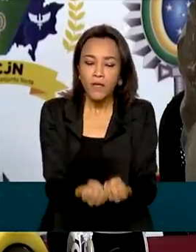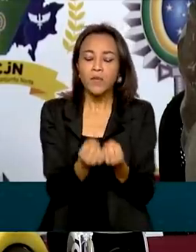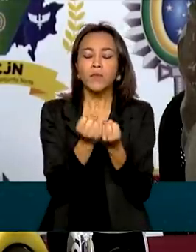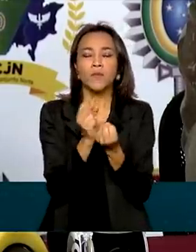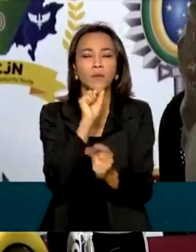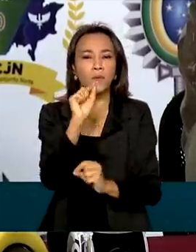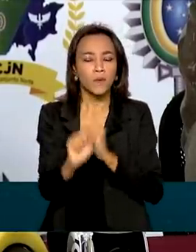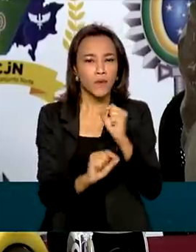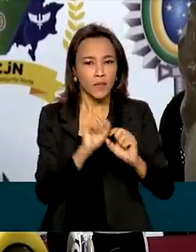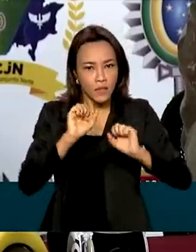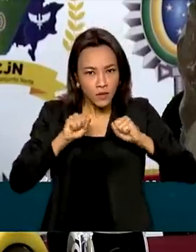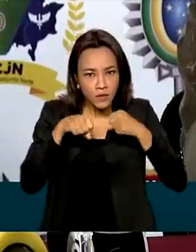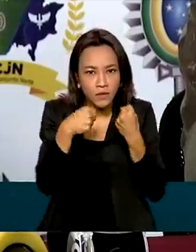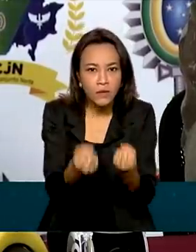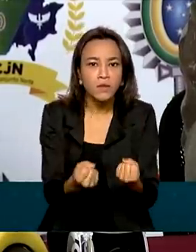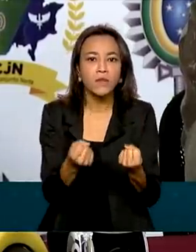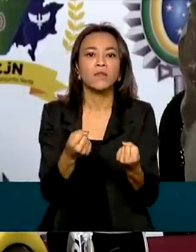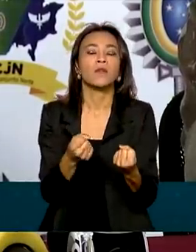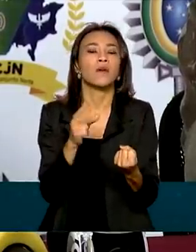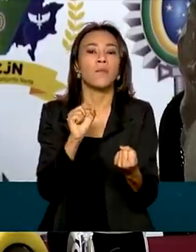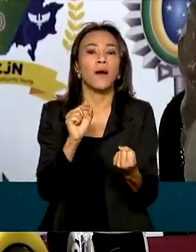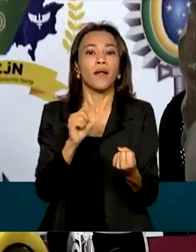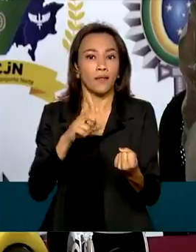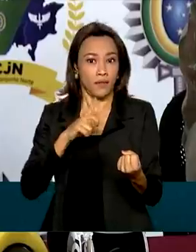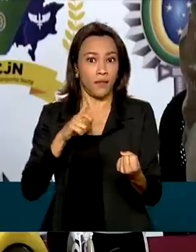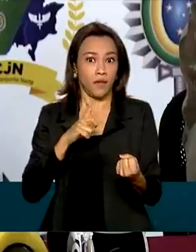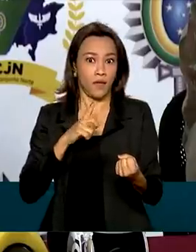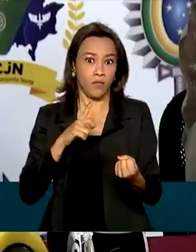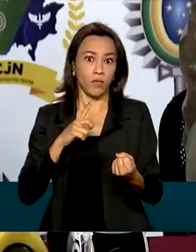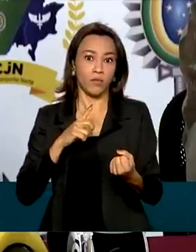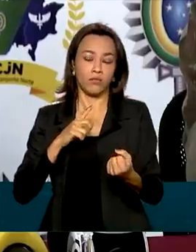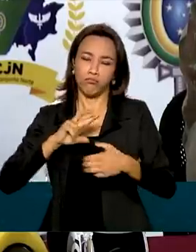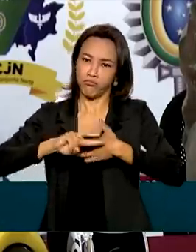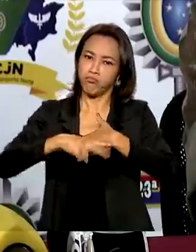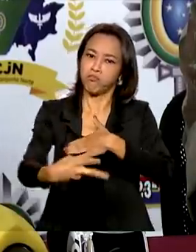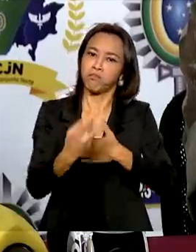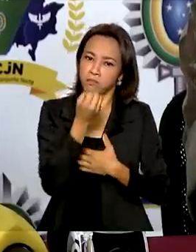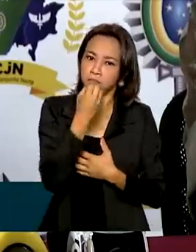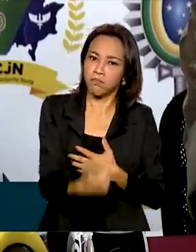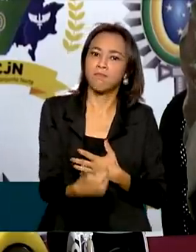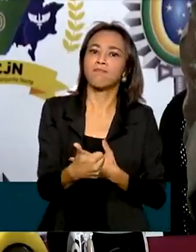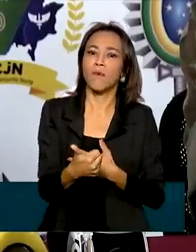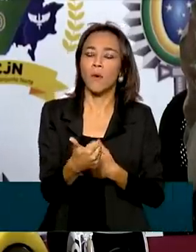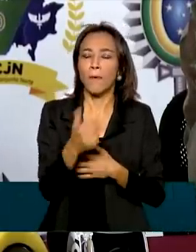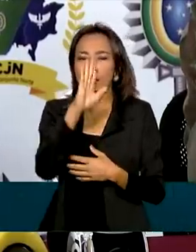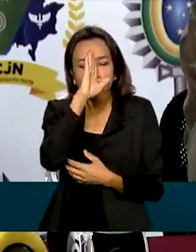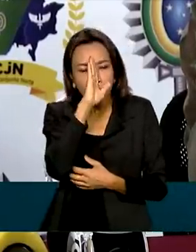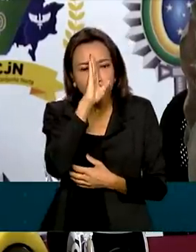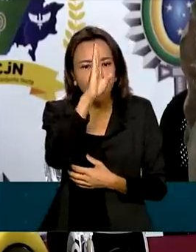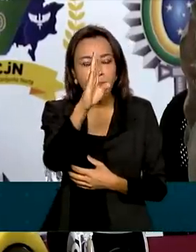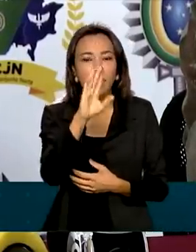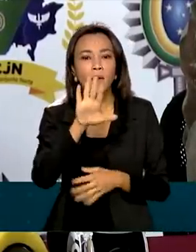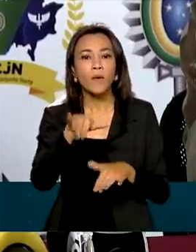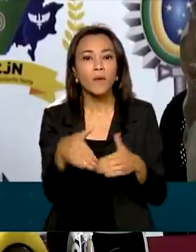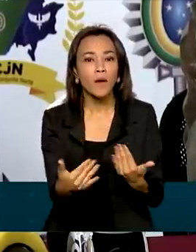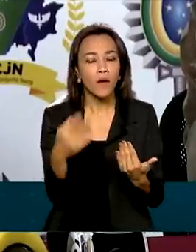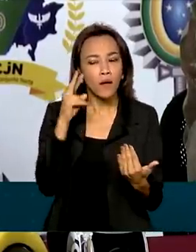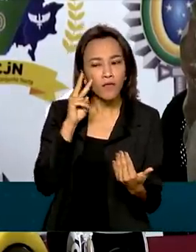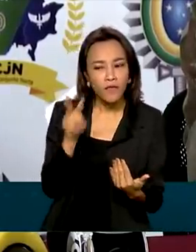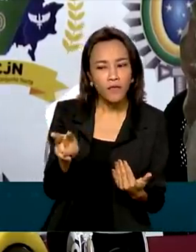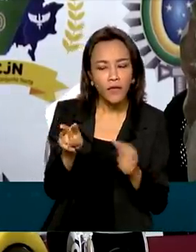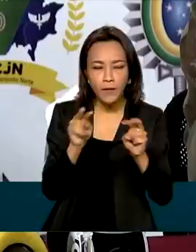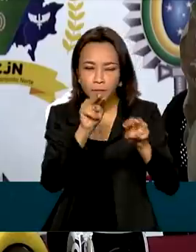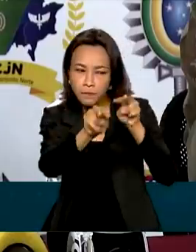brasileiro para obter resultados expressivos, principalmente quando você observa que os